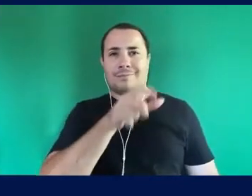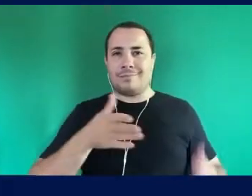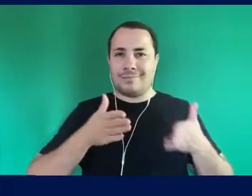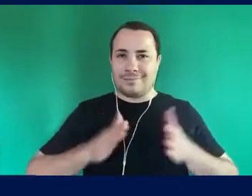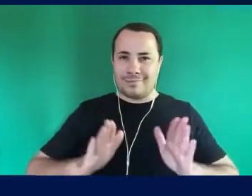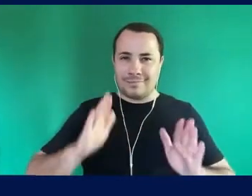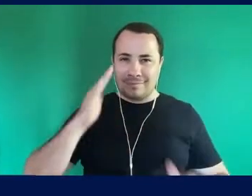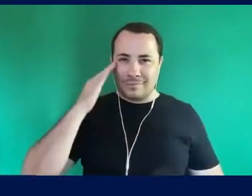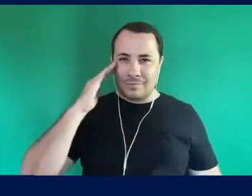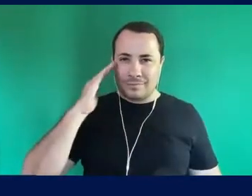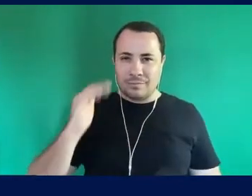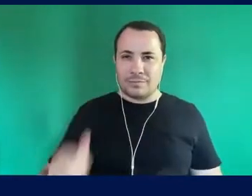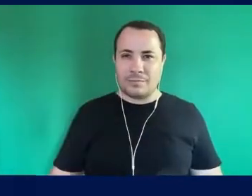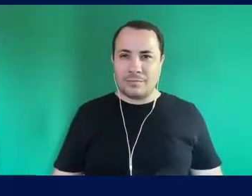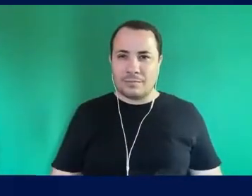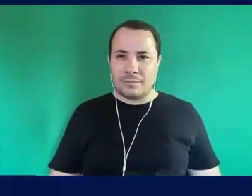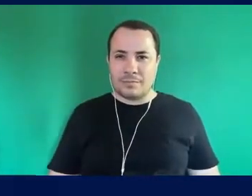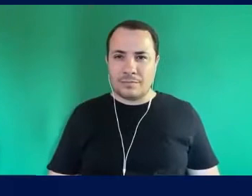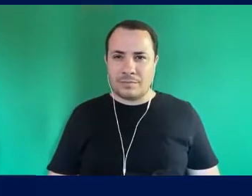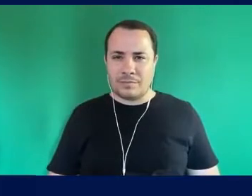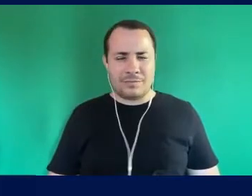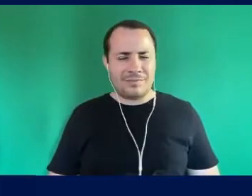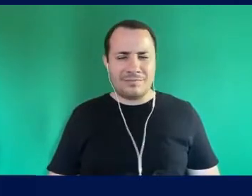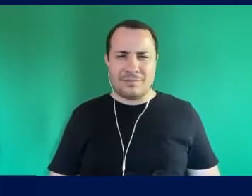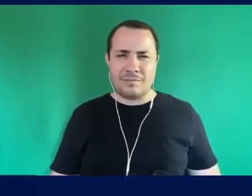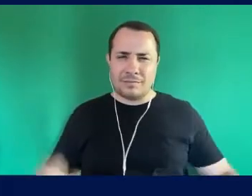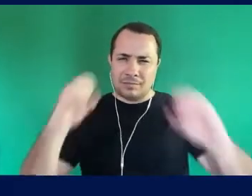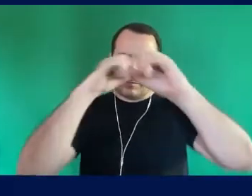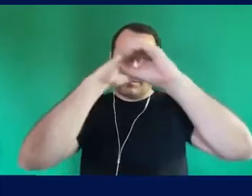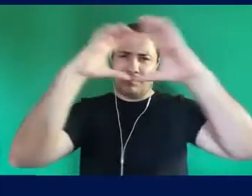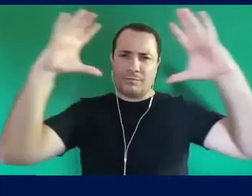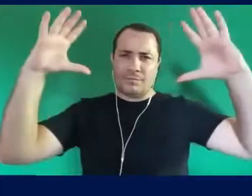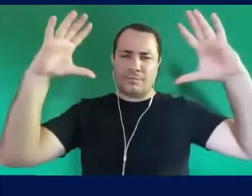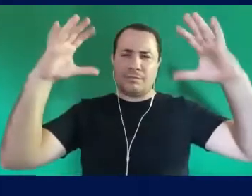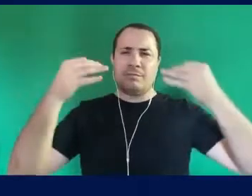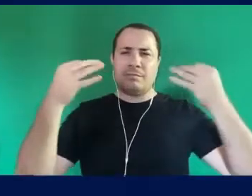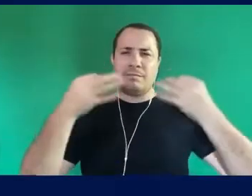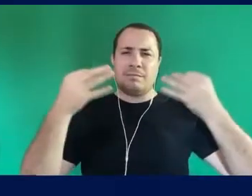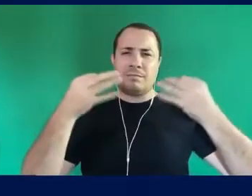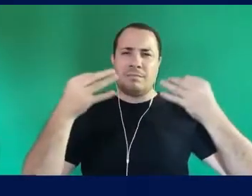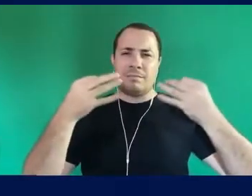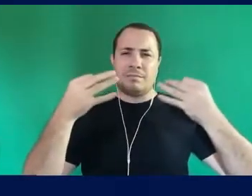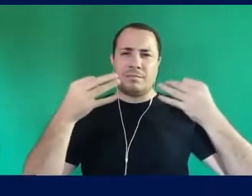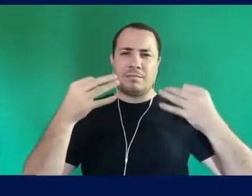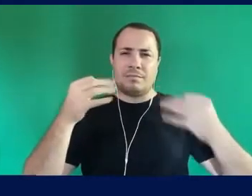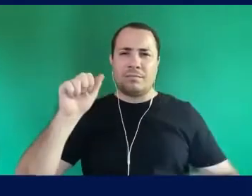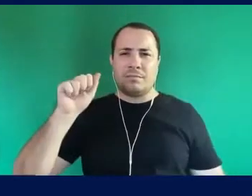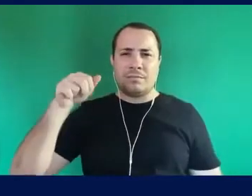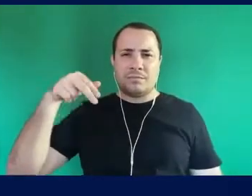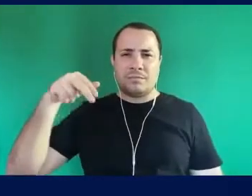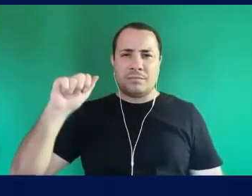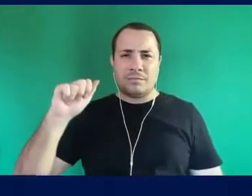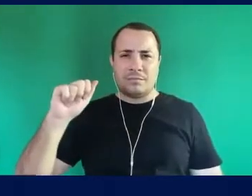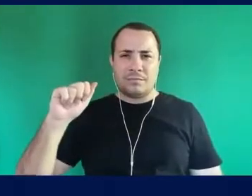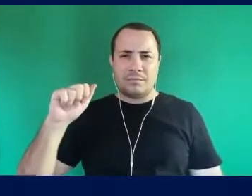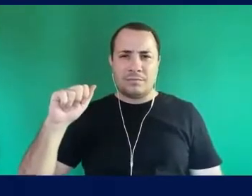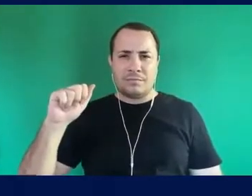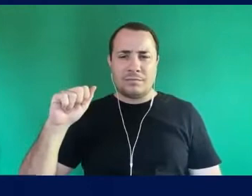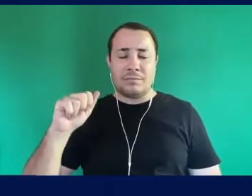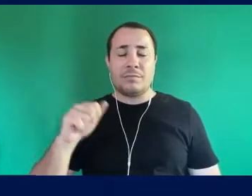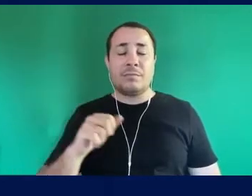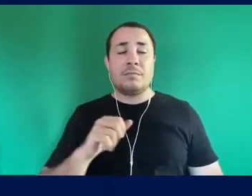Eu acho isso a imagem Para mim perfeita Hannah Arendt Na crise da educação vai dizer Educação tem a ver